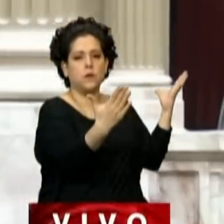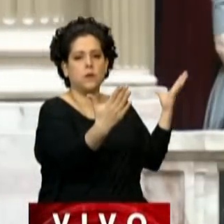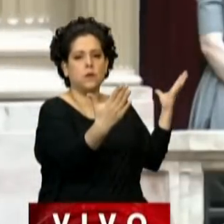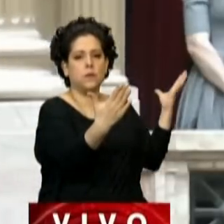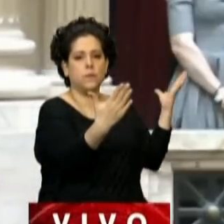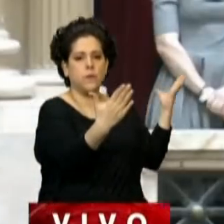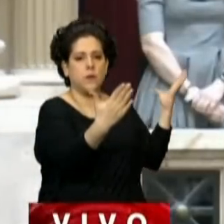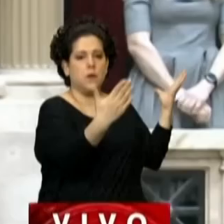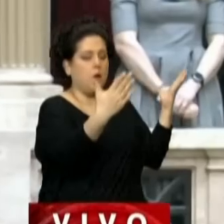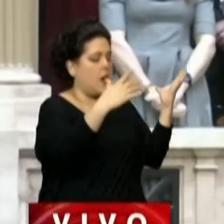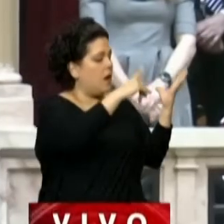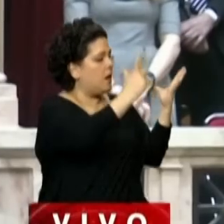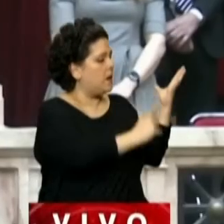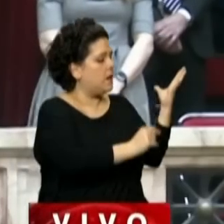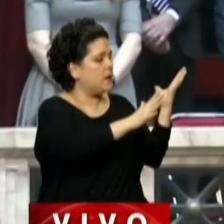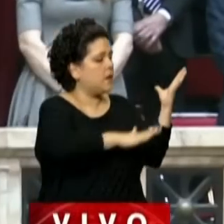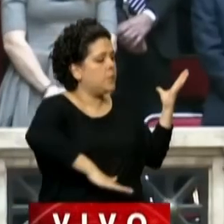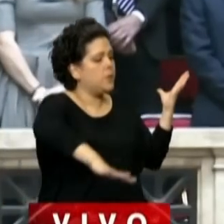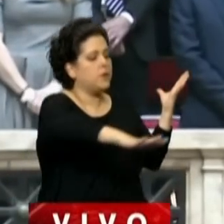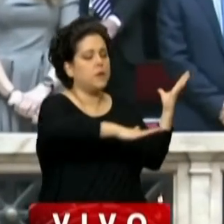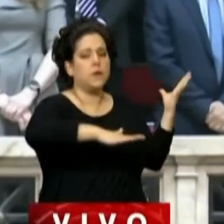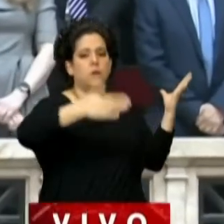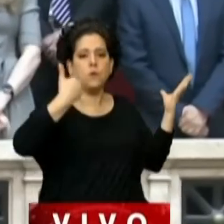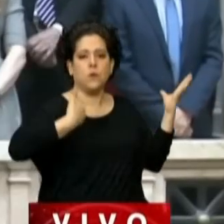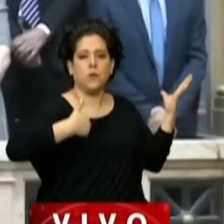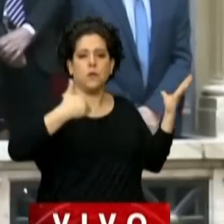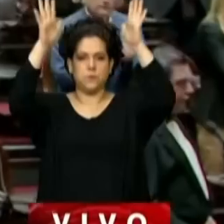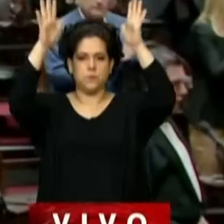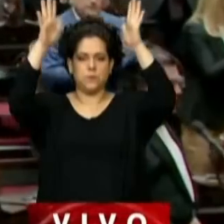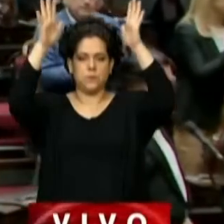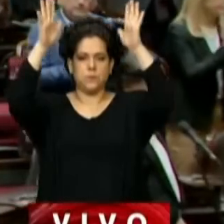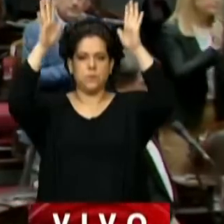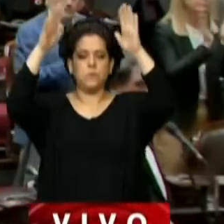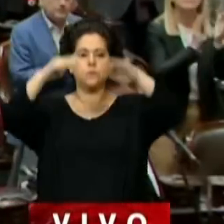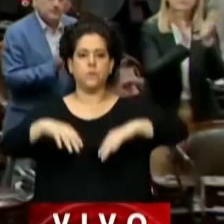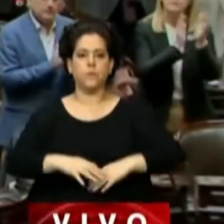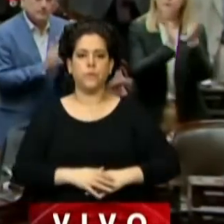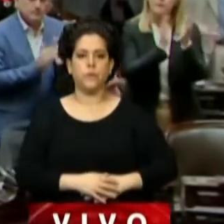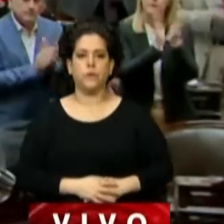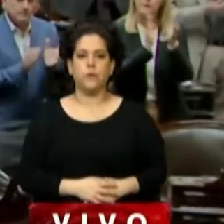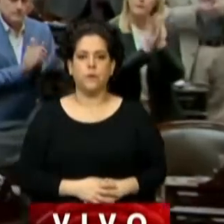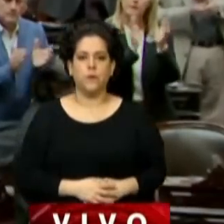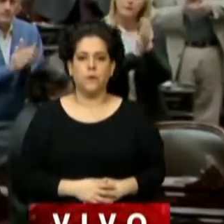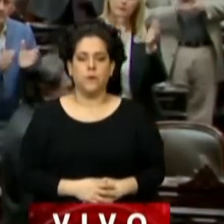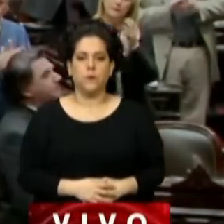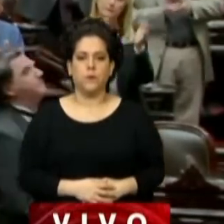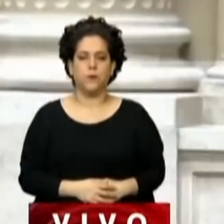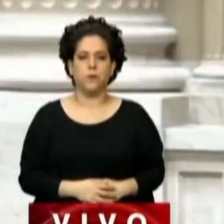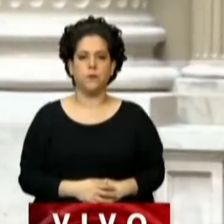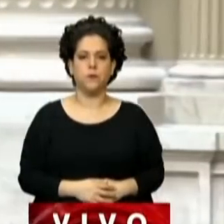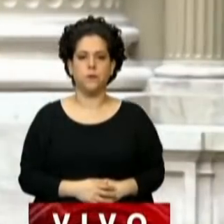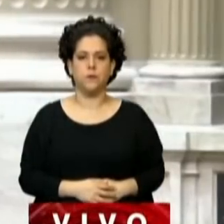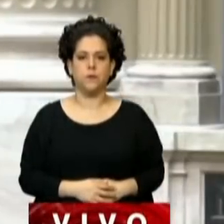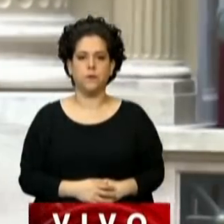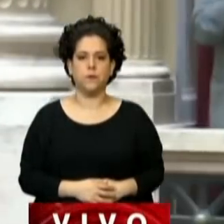sem qualquer pronunciamento. Cristina Kirchner é acusada de suposta corrupção durante seus dois mandatos presidenciais,